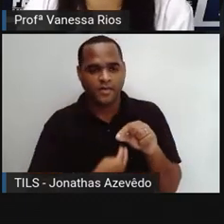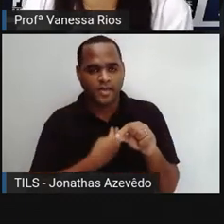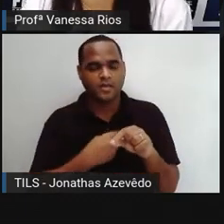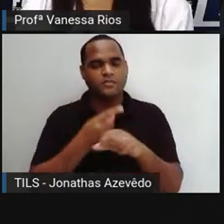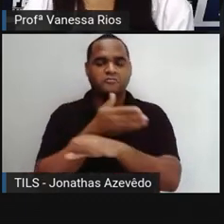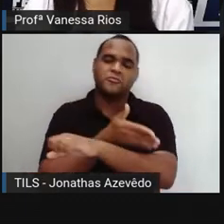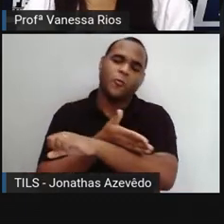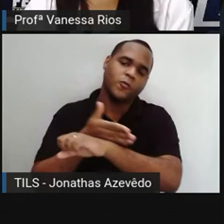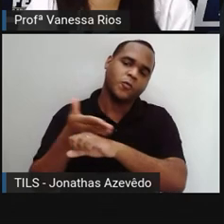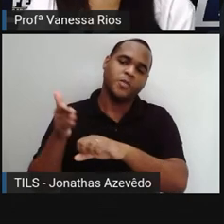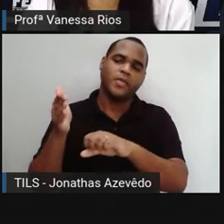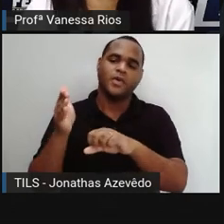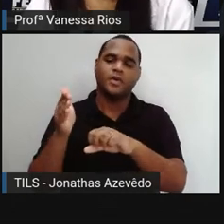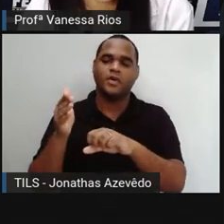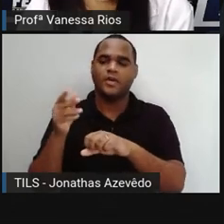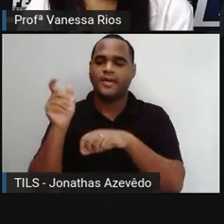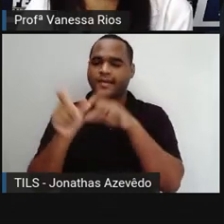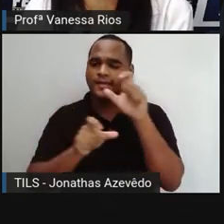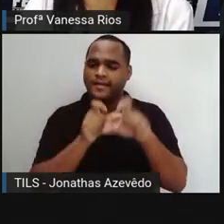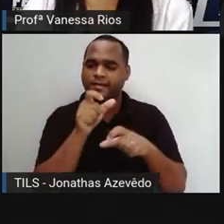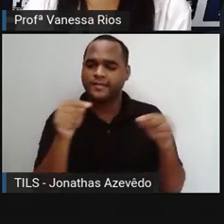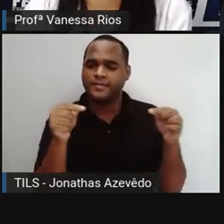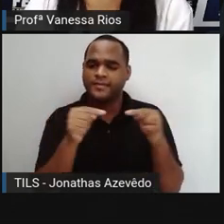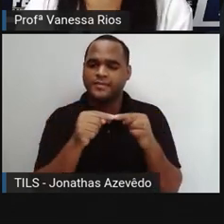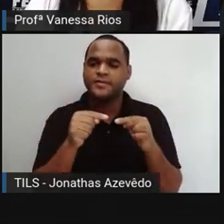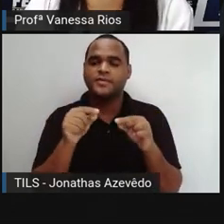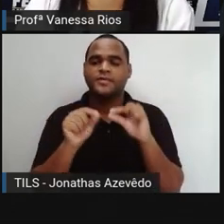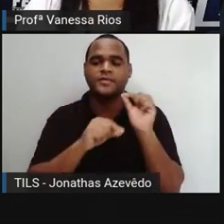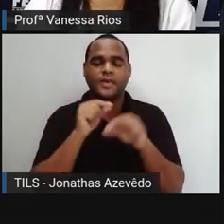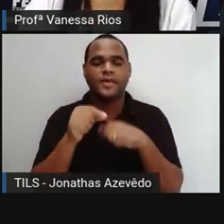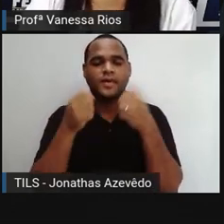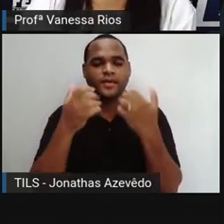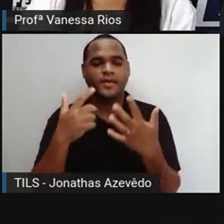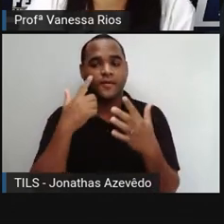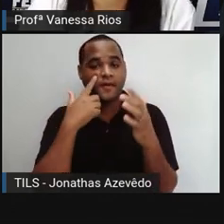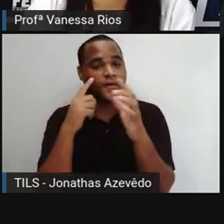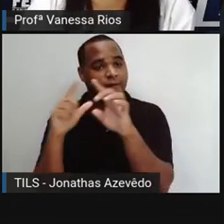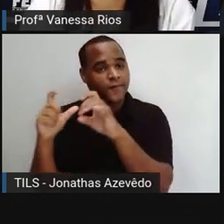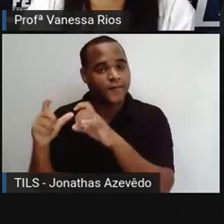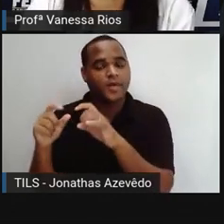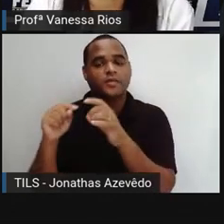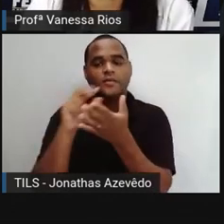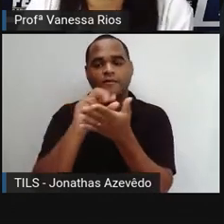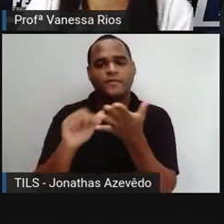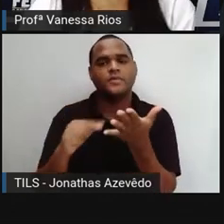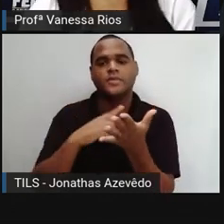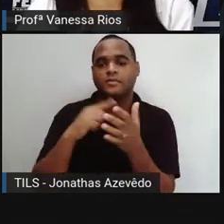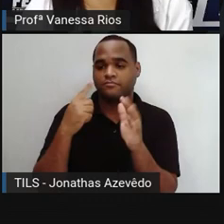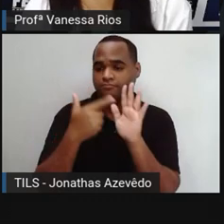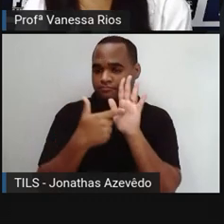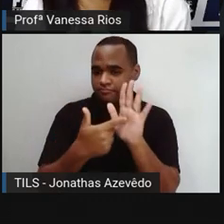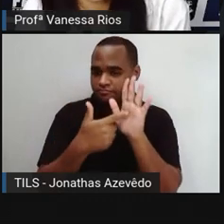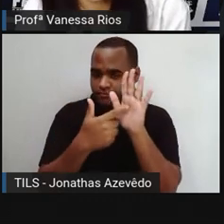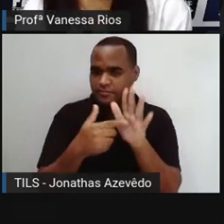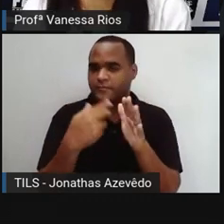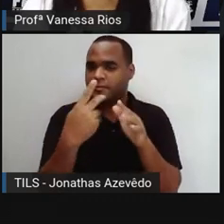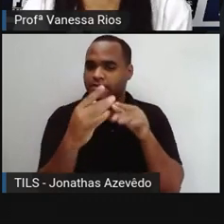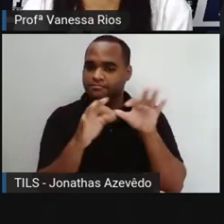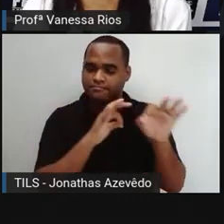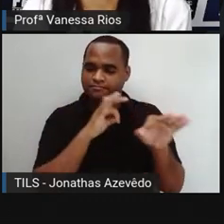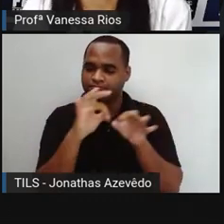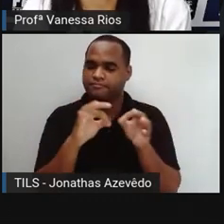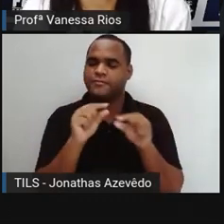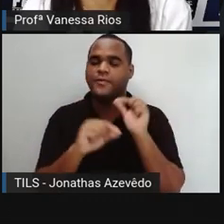costumes, dos aspectos culturais, observando também as fotografias aí que a Prô mostrou, você vai se preparar